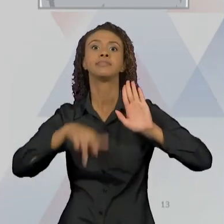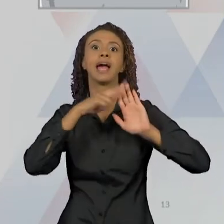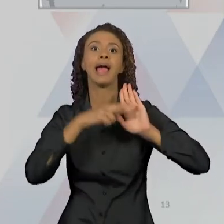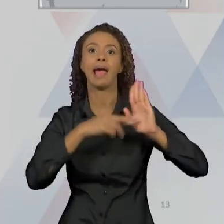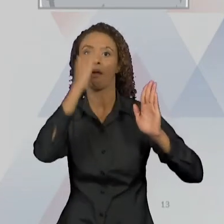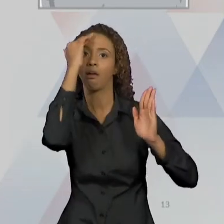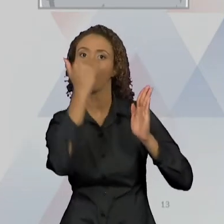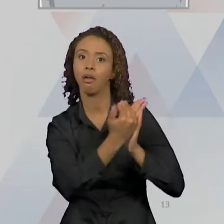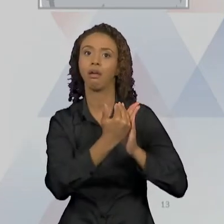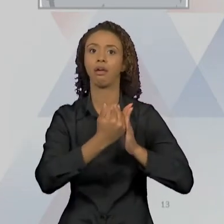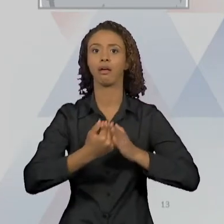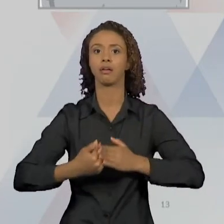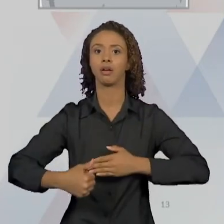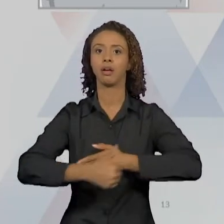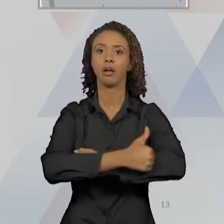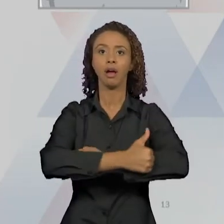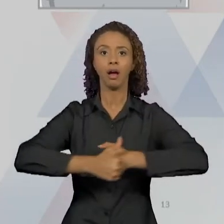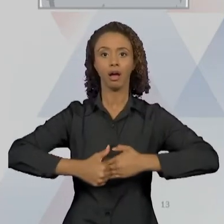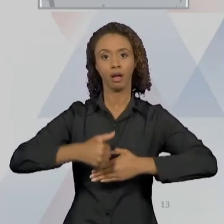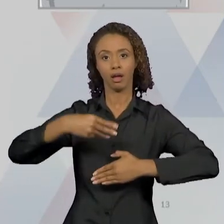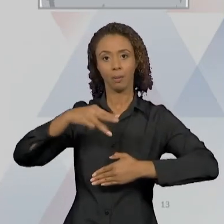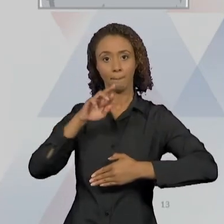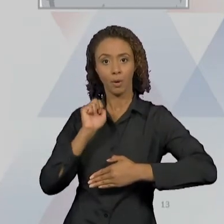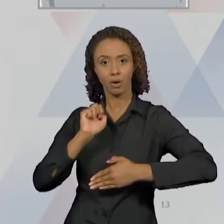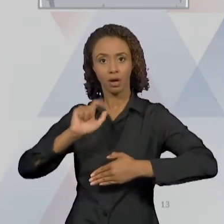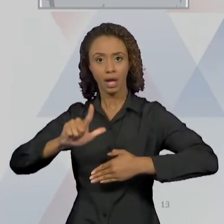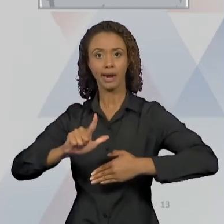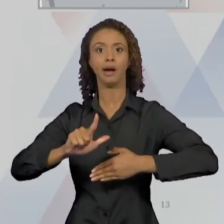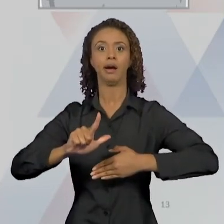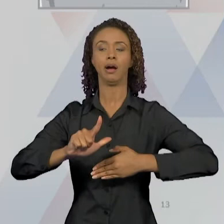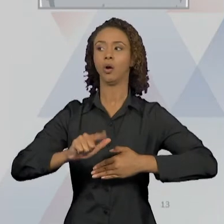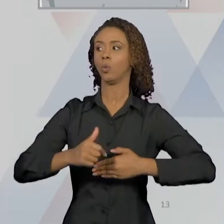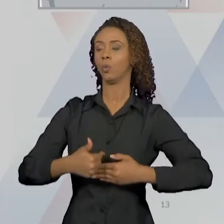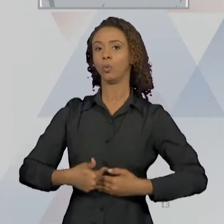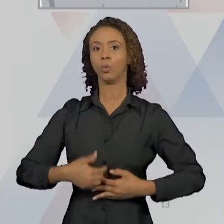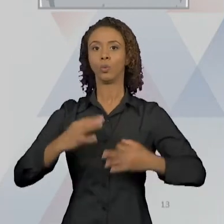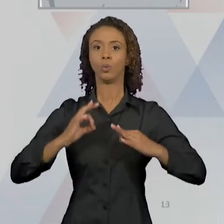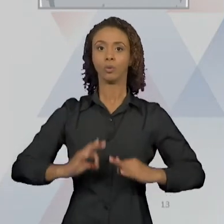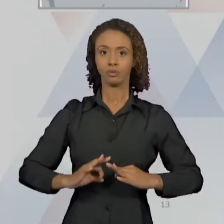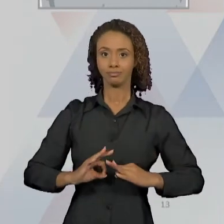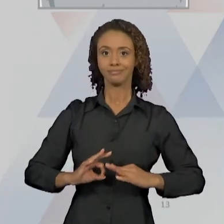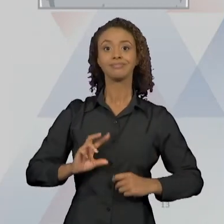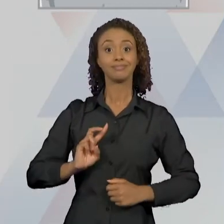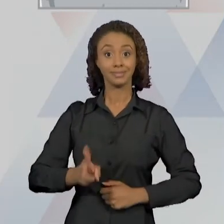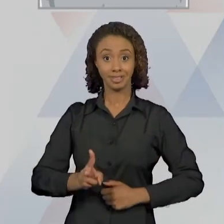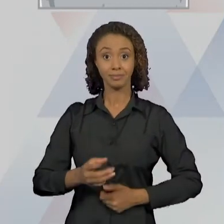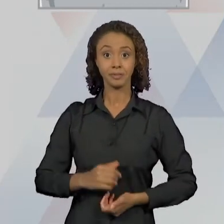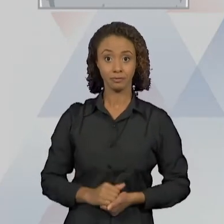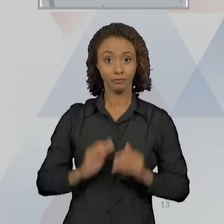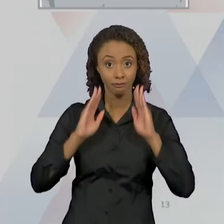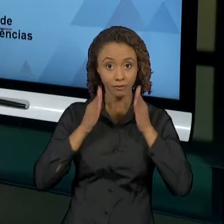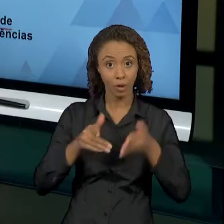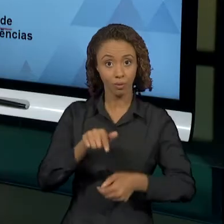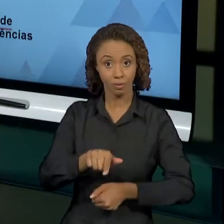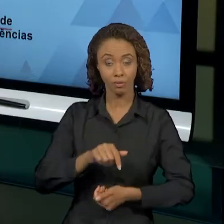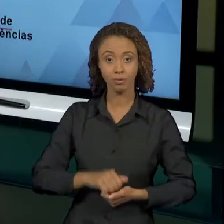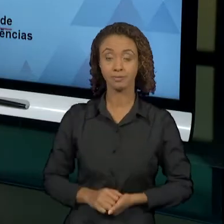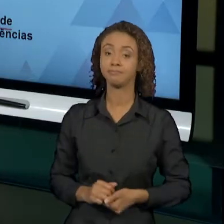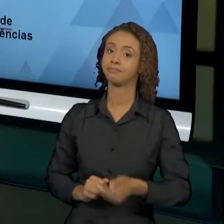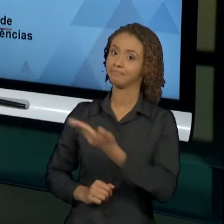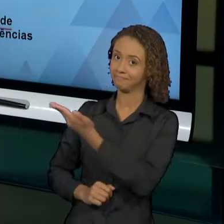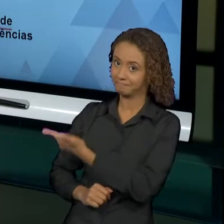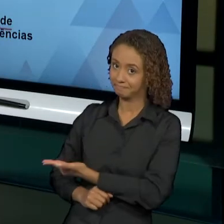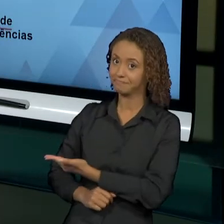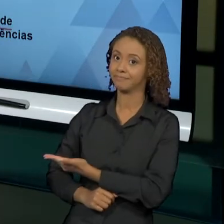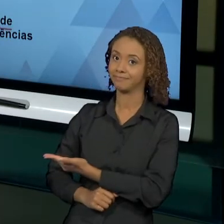regras. Então, aqui está toda essa parte envolvida com a moralidade. Essa estrutura, novamente,